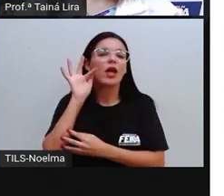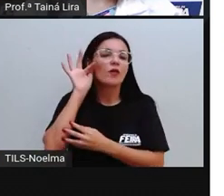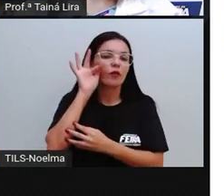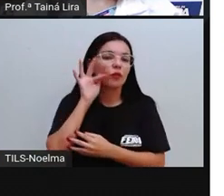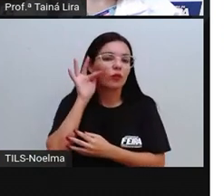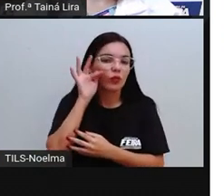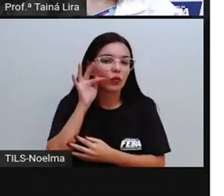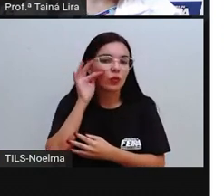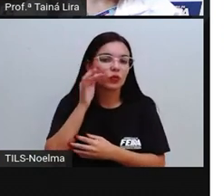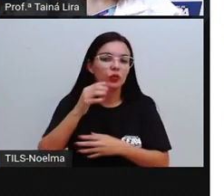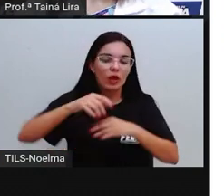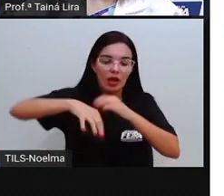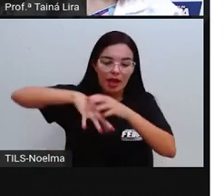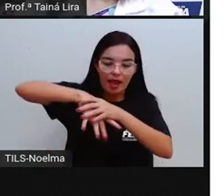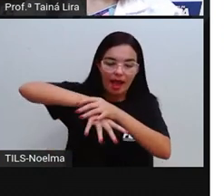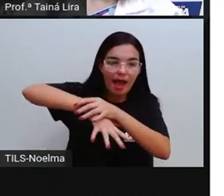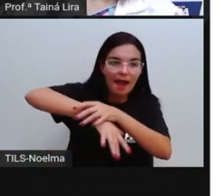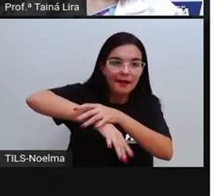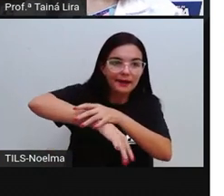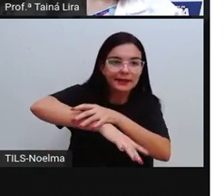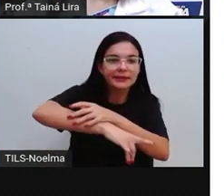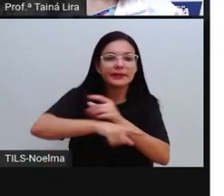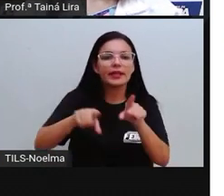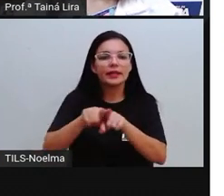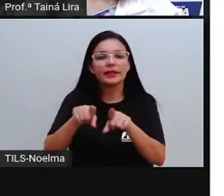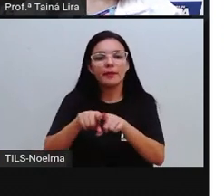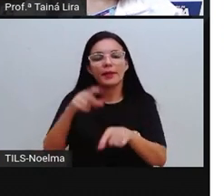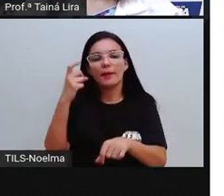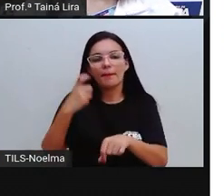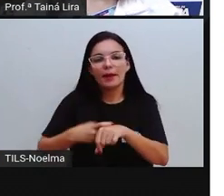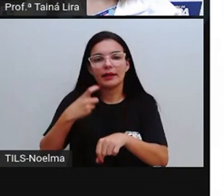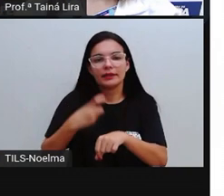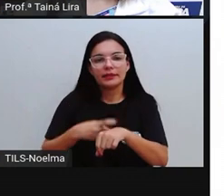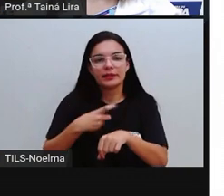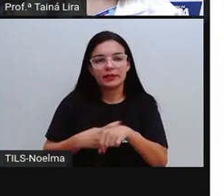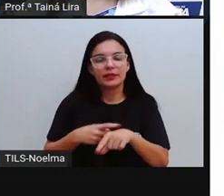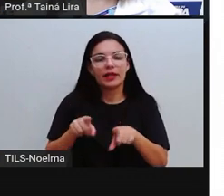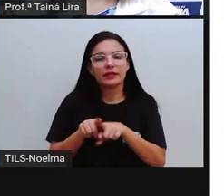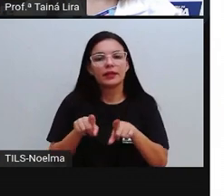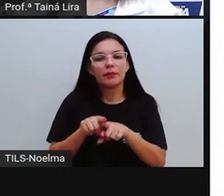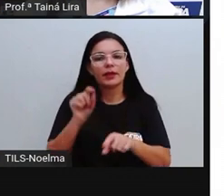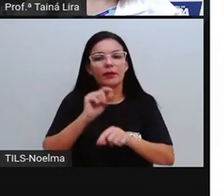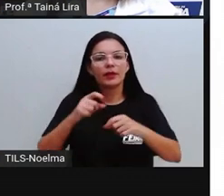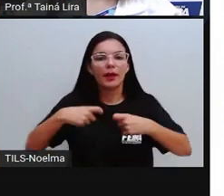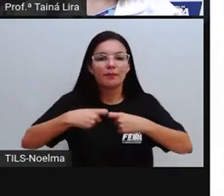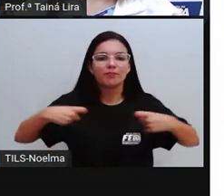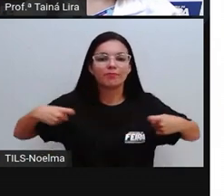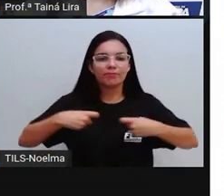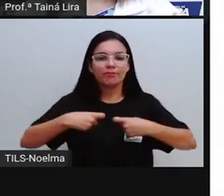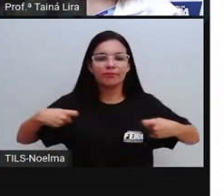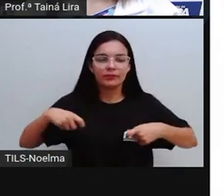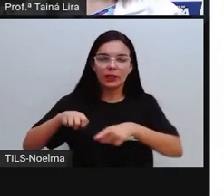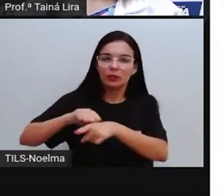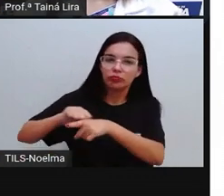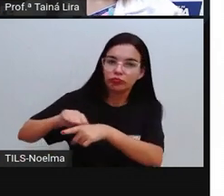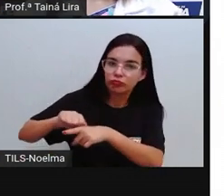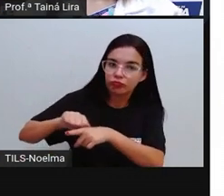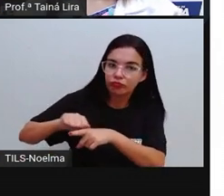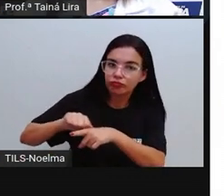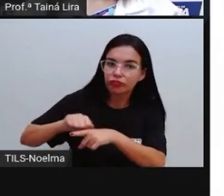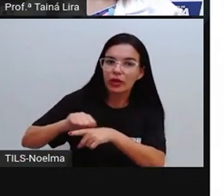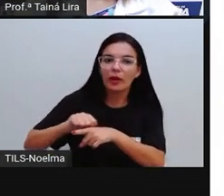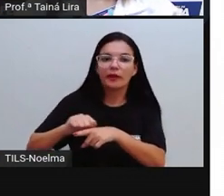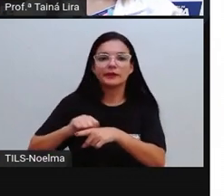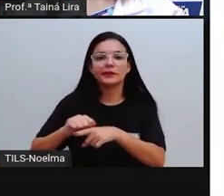natureza, tá? Também é possível retirar resinas e o látex de certas espécies de árvores, e